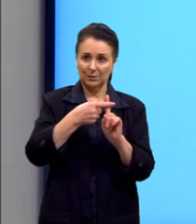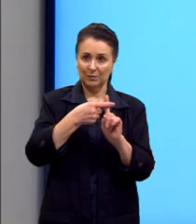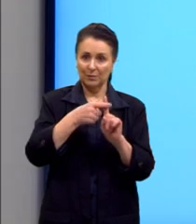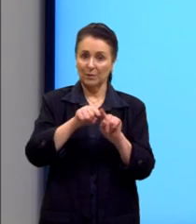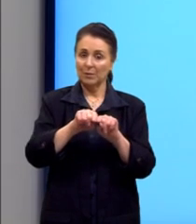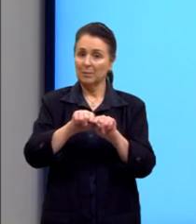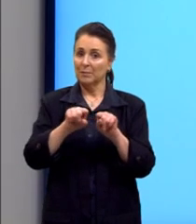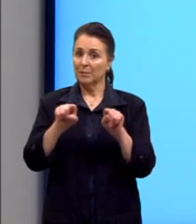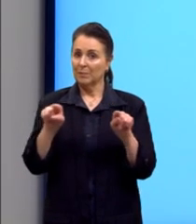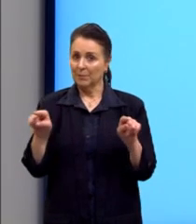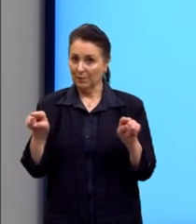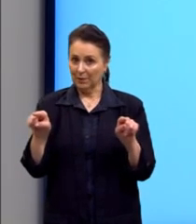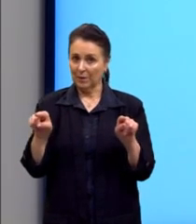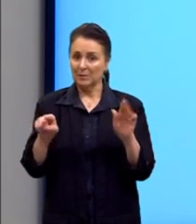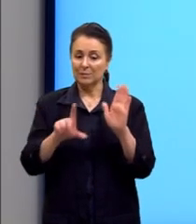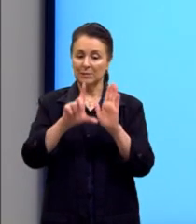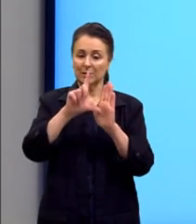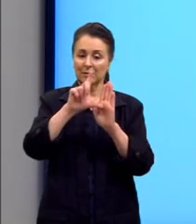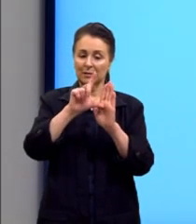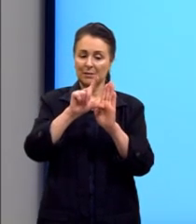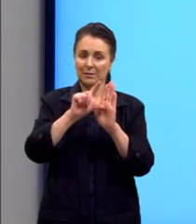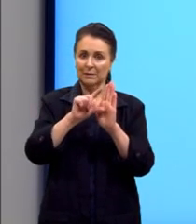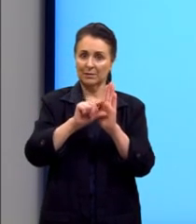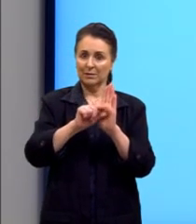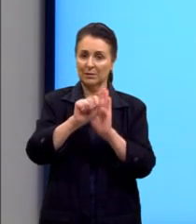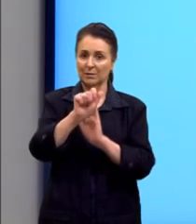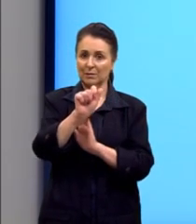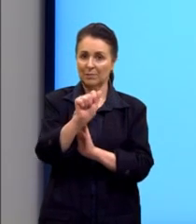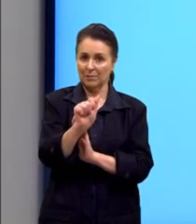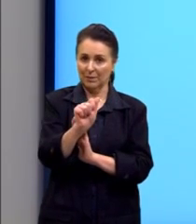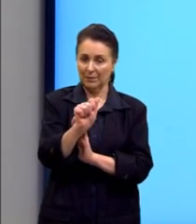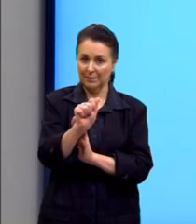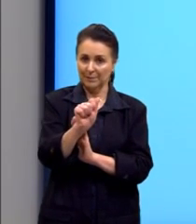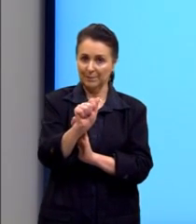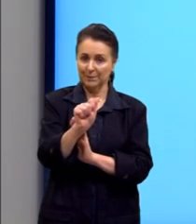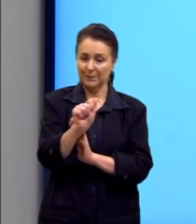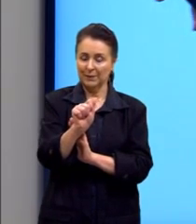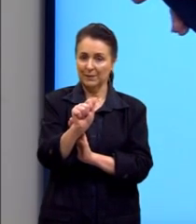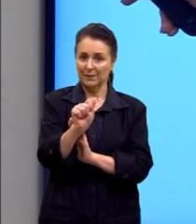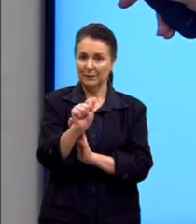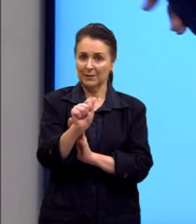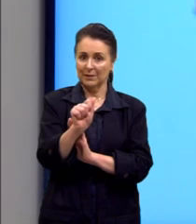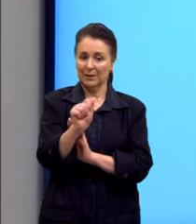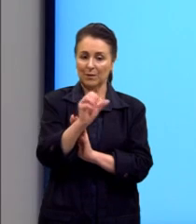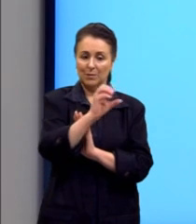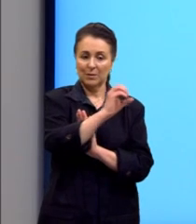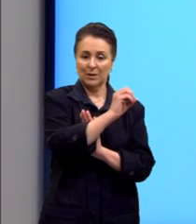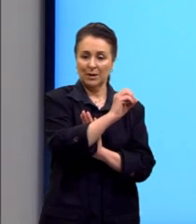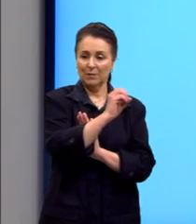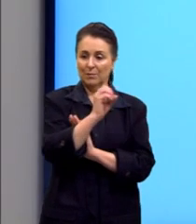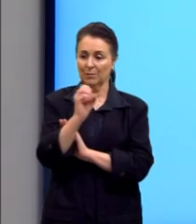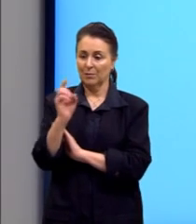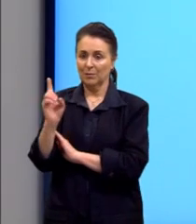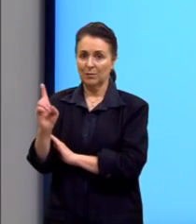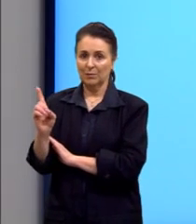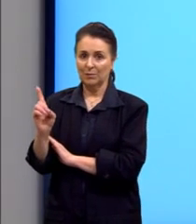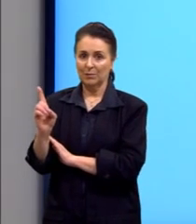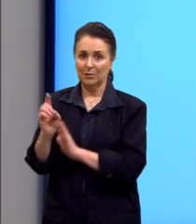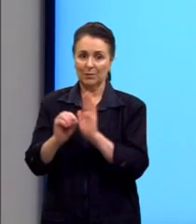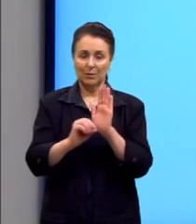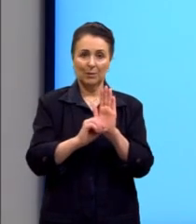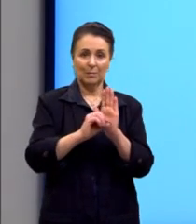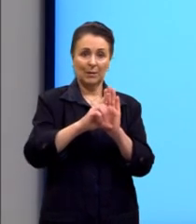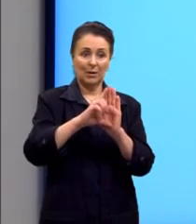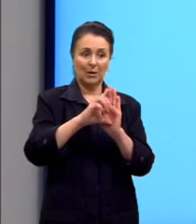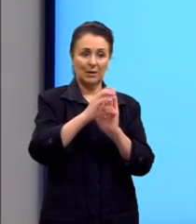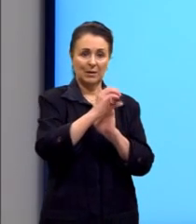Mas, para ela ser decrescente, o a, ele está entre 0 e 1. Então, é maior do que 0 e menor